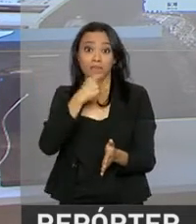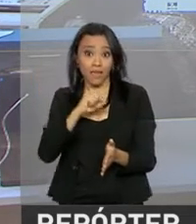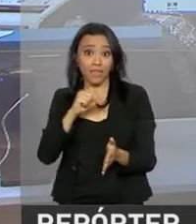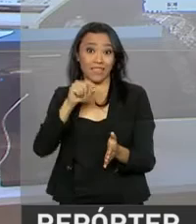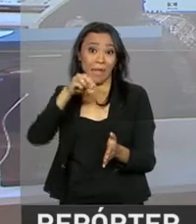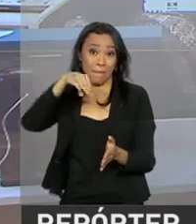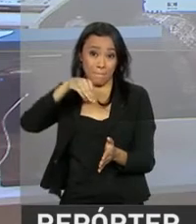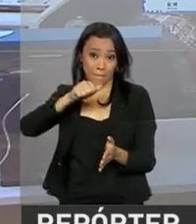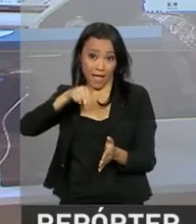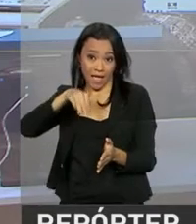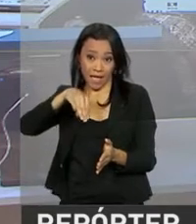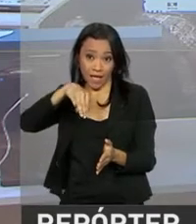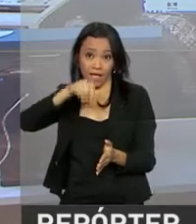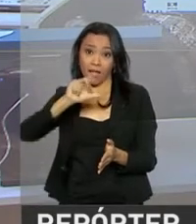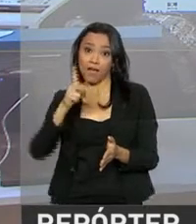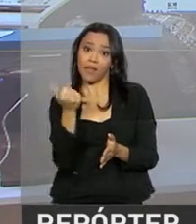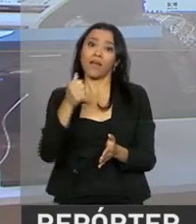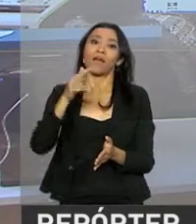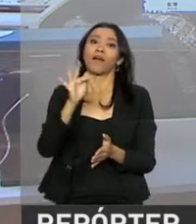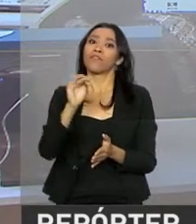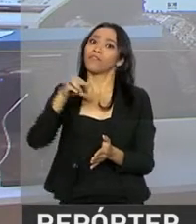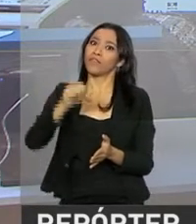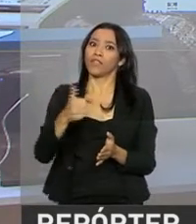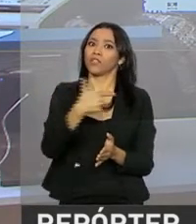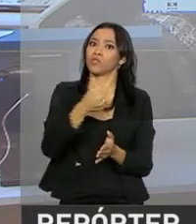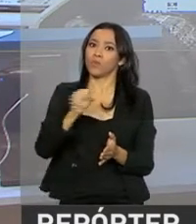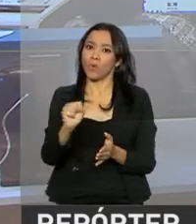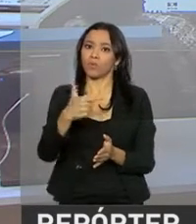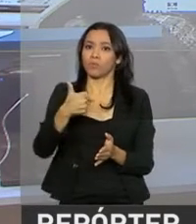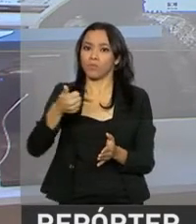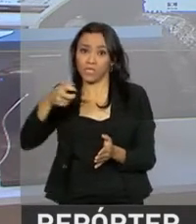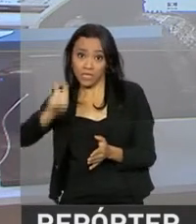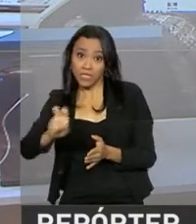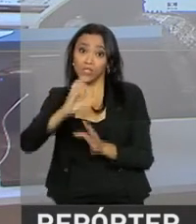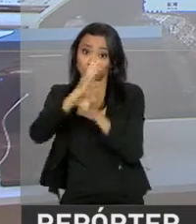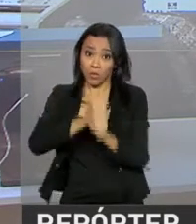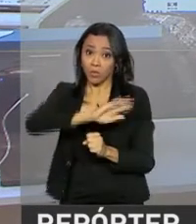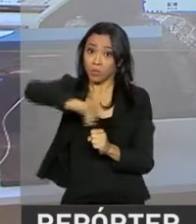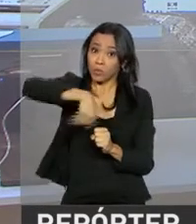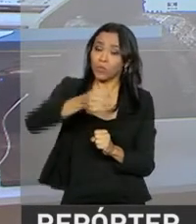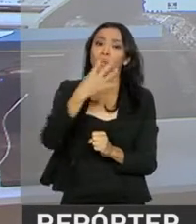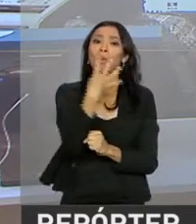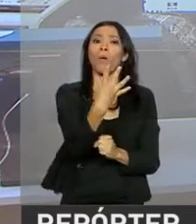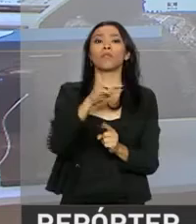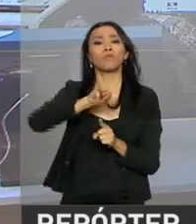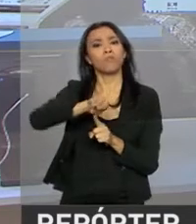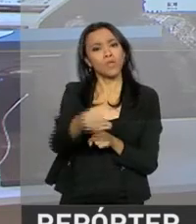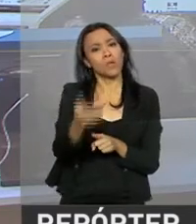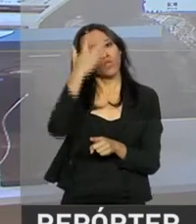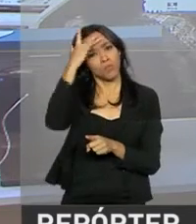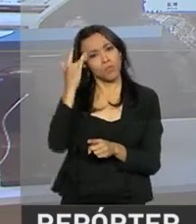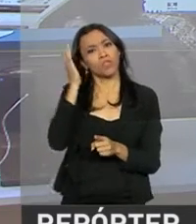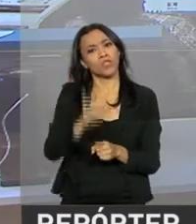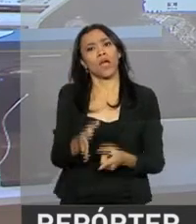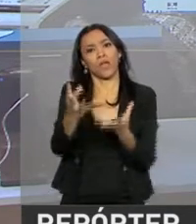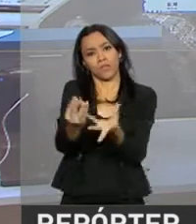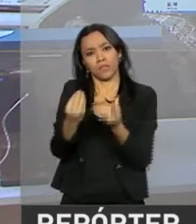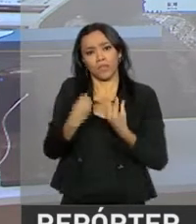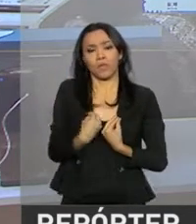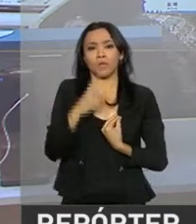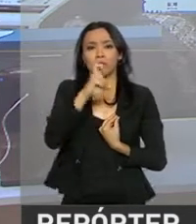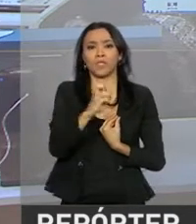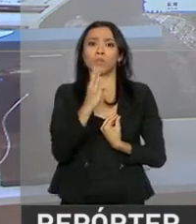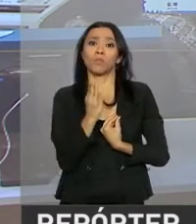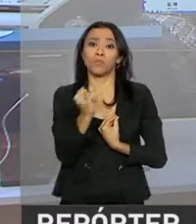entre 2008 e 2015. Ao todo, 4 milhões de contribuintes receberam mais de R 5 bilhões.